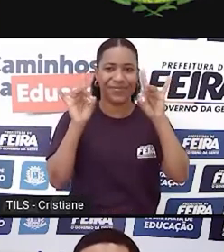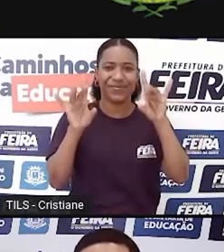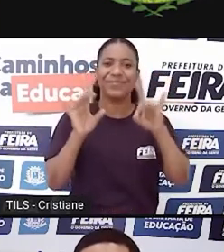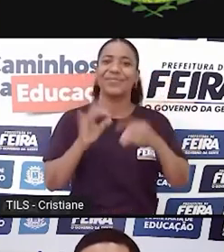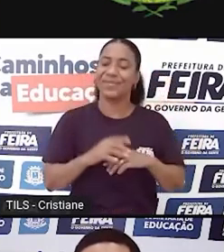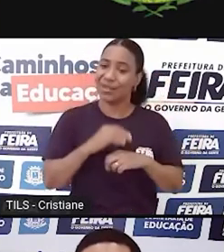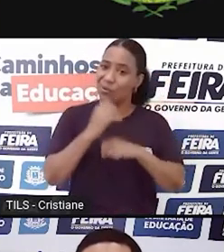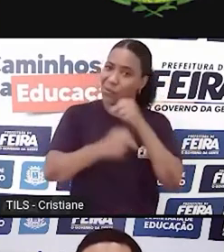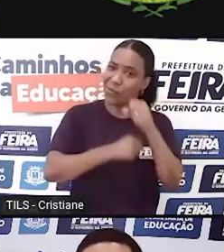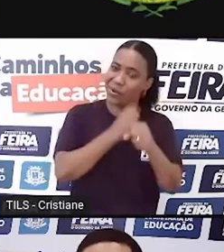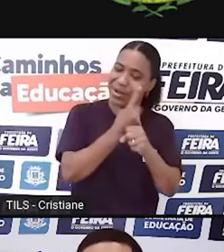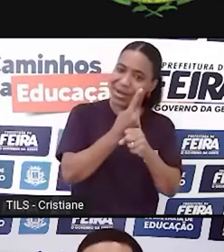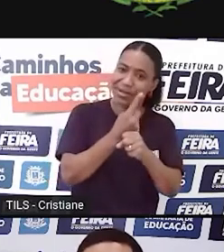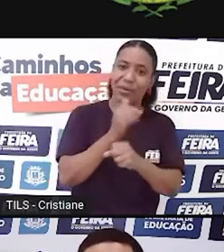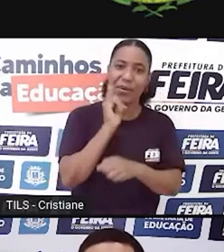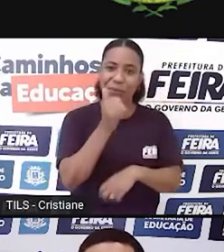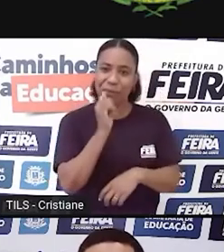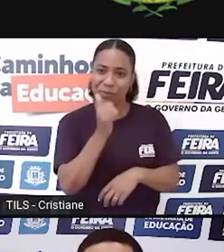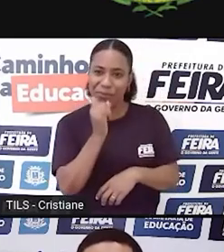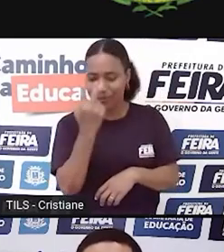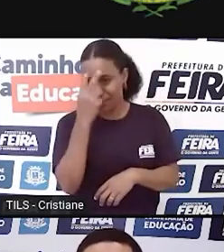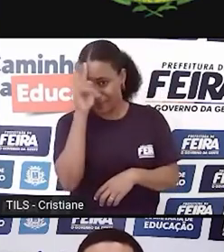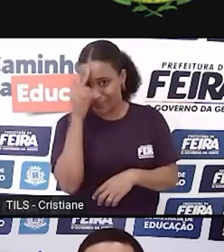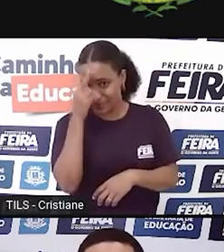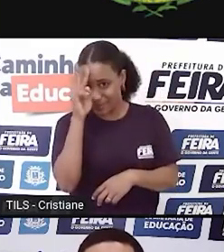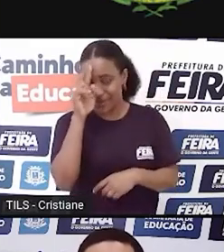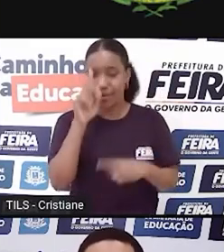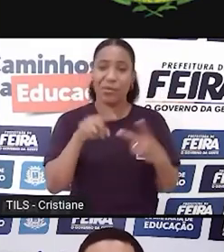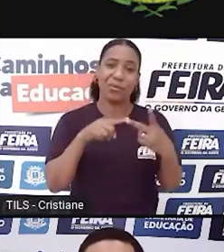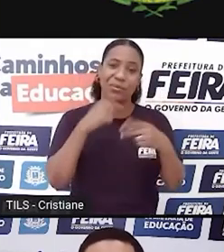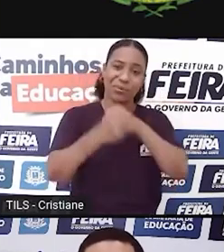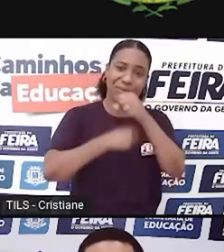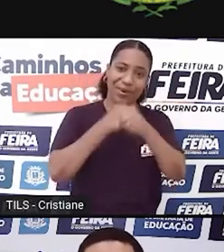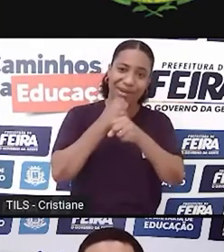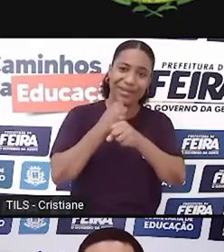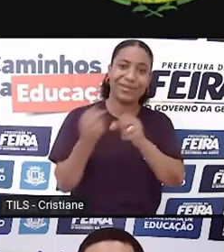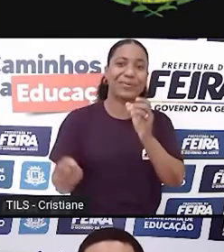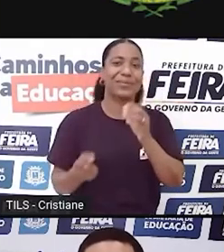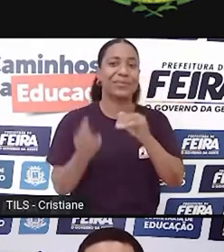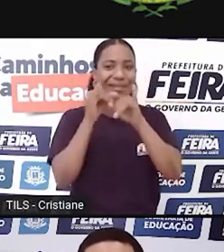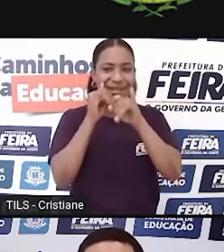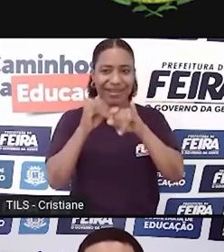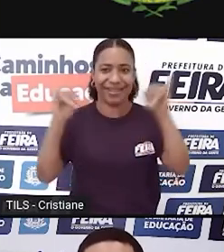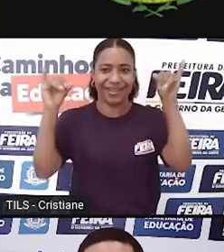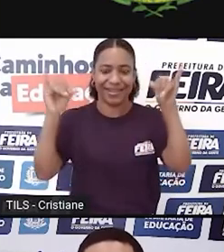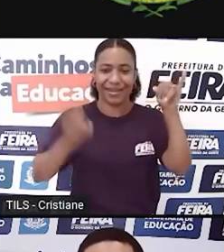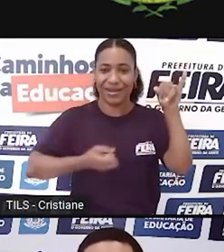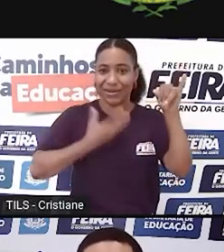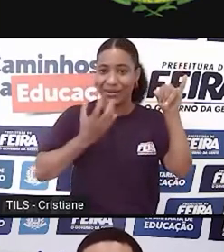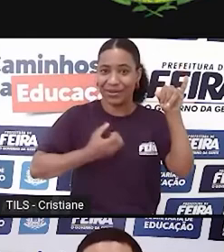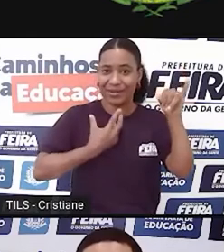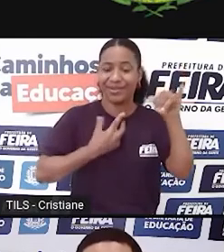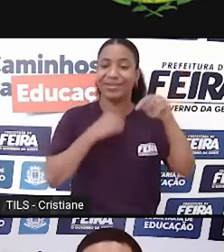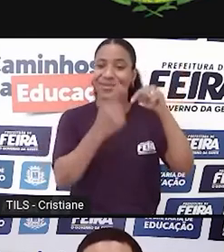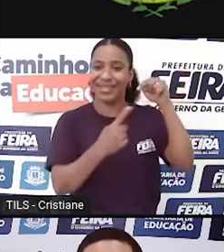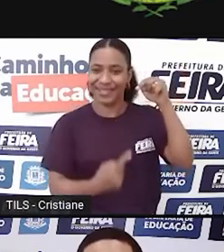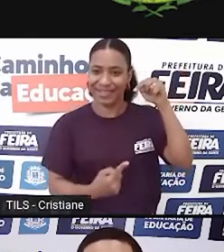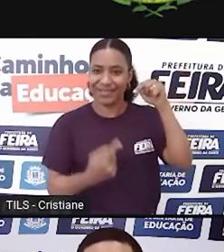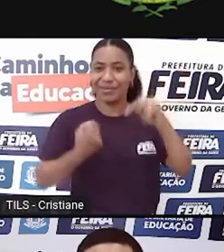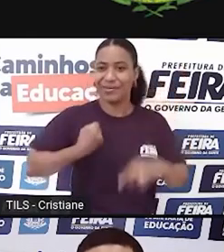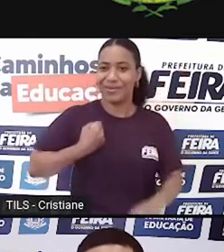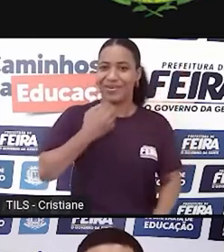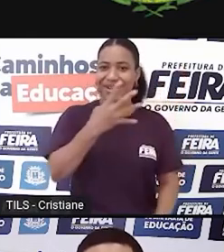contos, no outro ano é a publicação de poemas. Por sinal, o ano passado, nos Cadernos 43, eu fiz parte também,